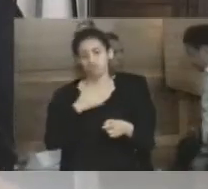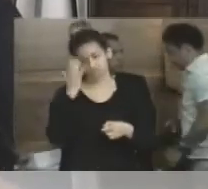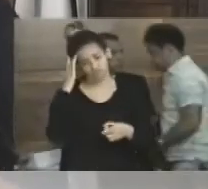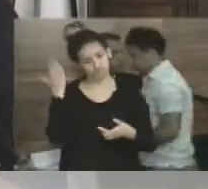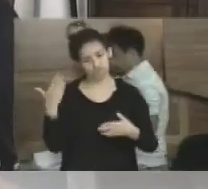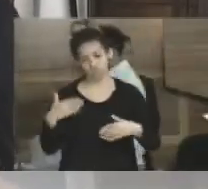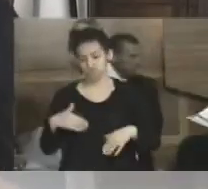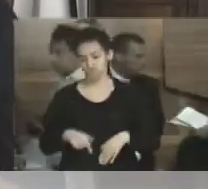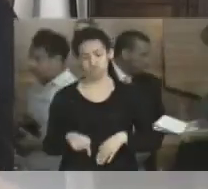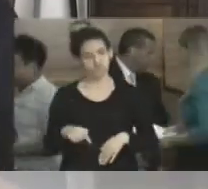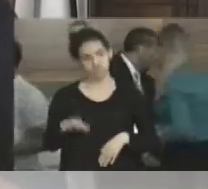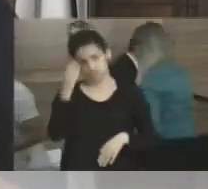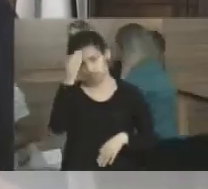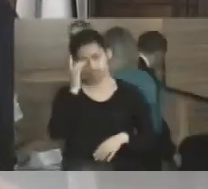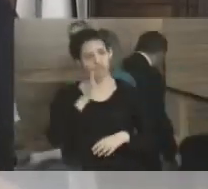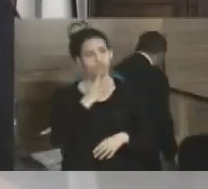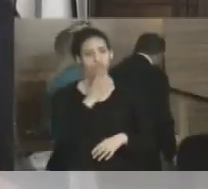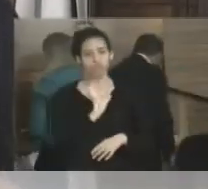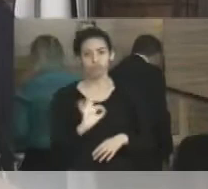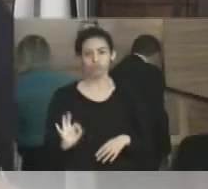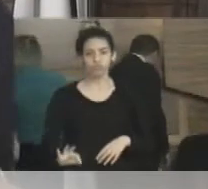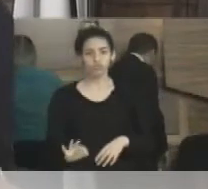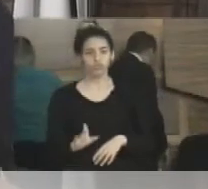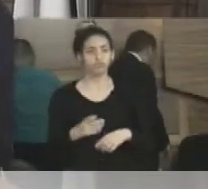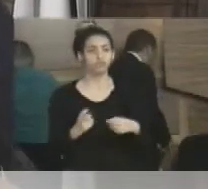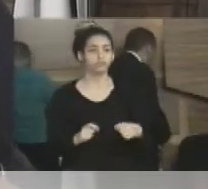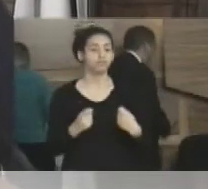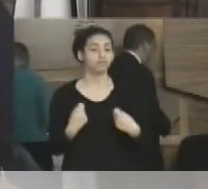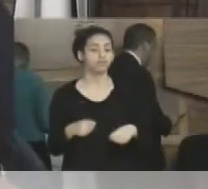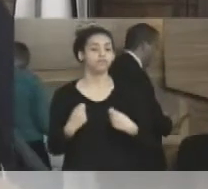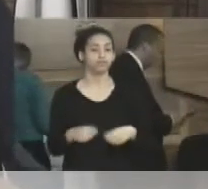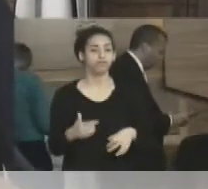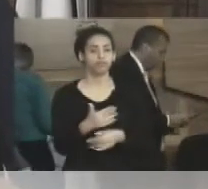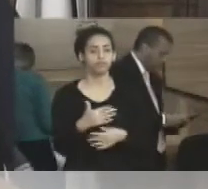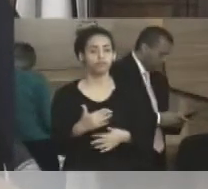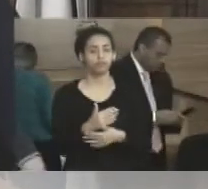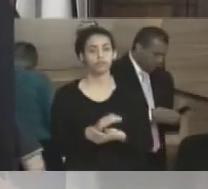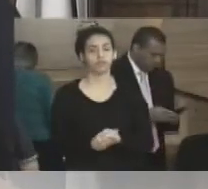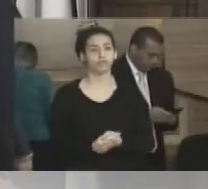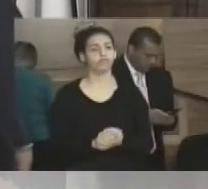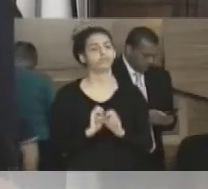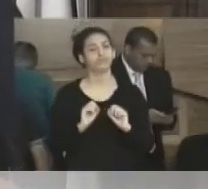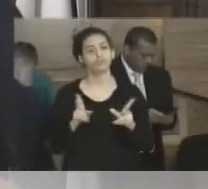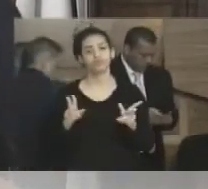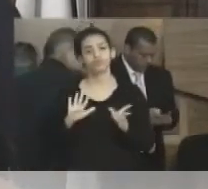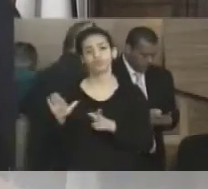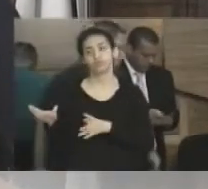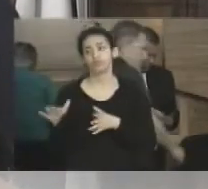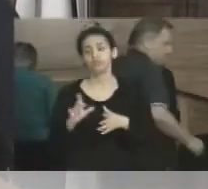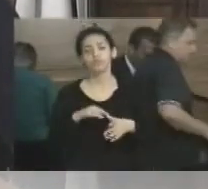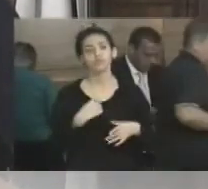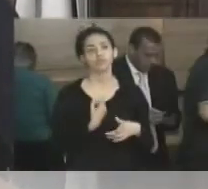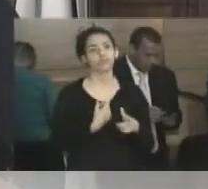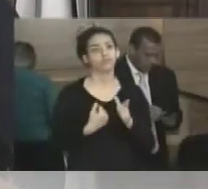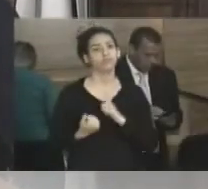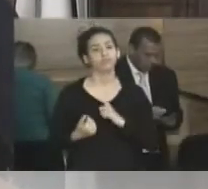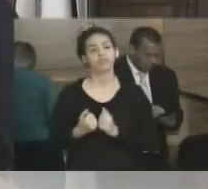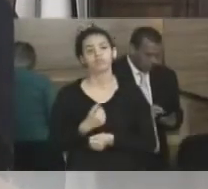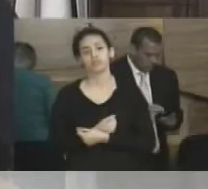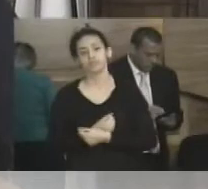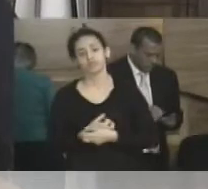daqui e não conhece as necessidades da nossa cidade. Pois bem, nós temos